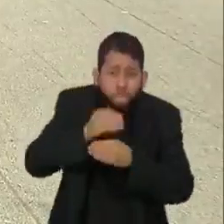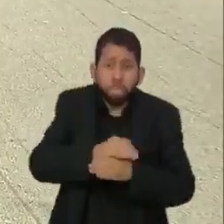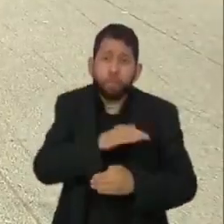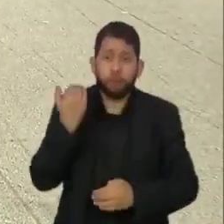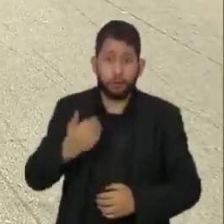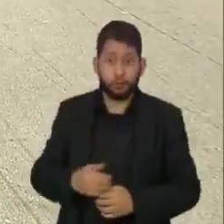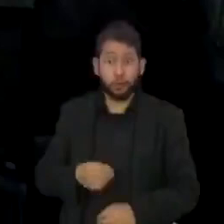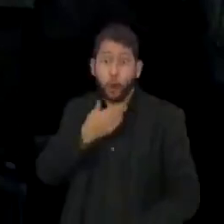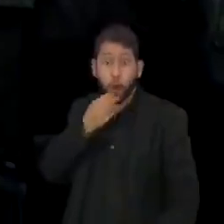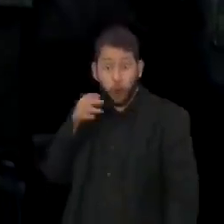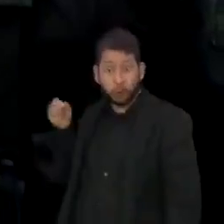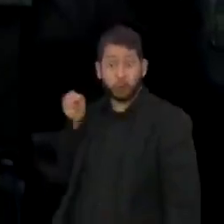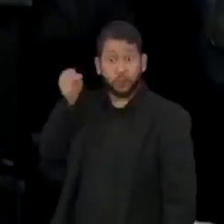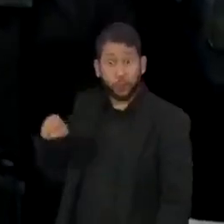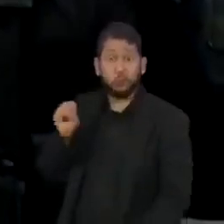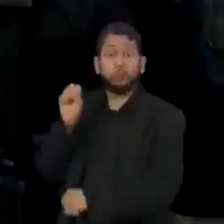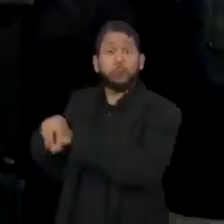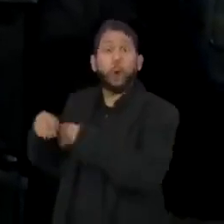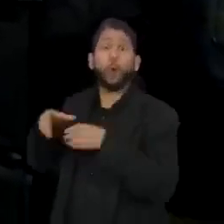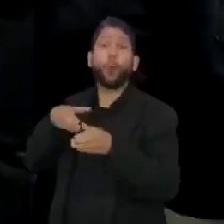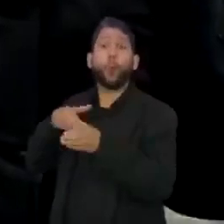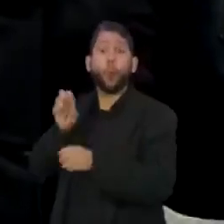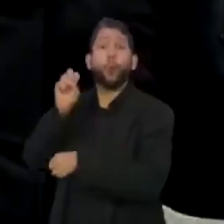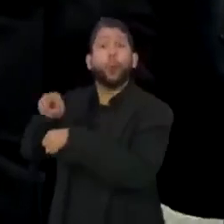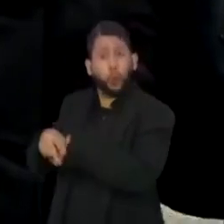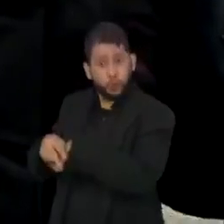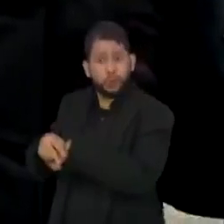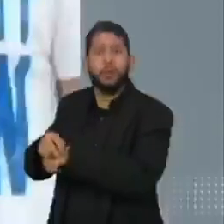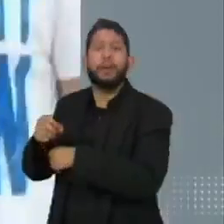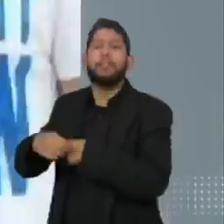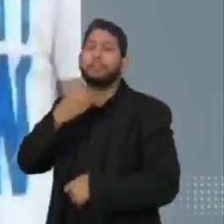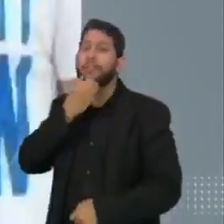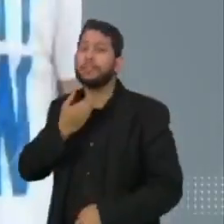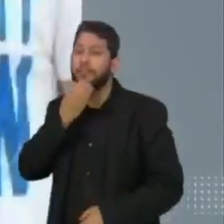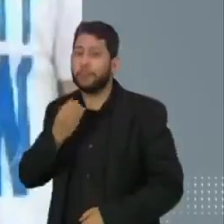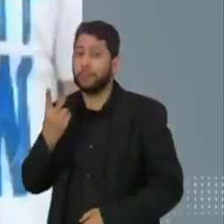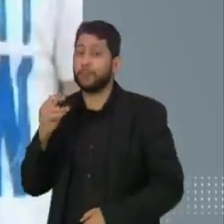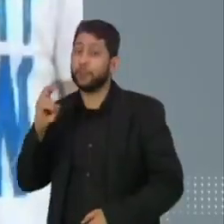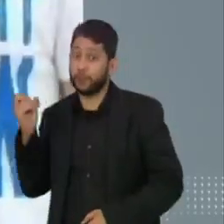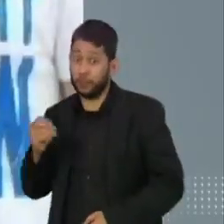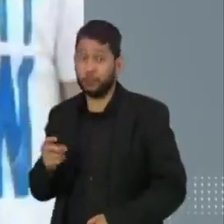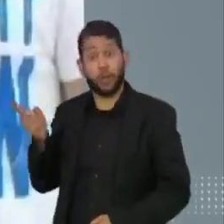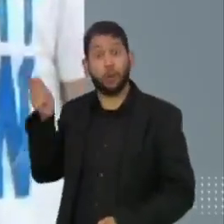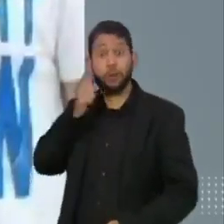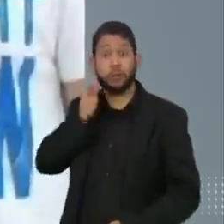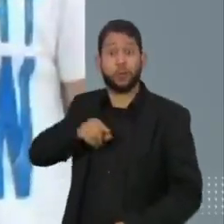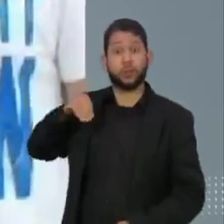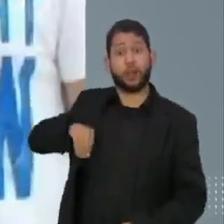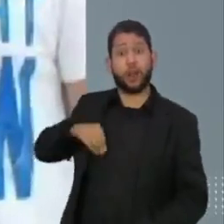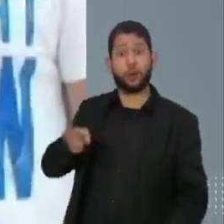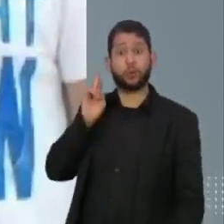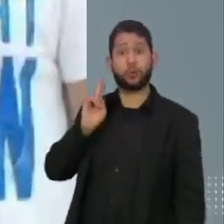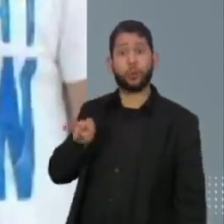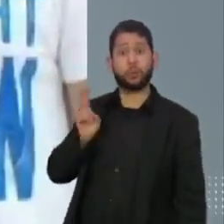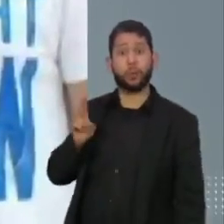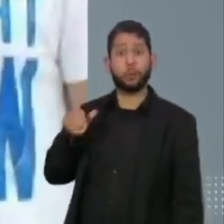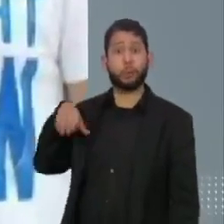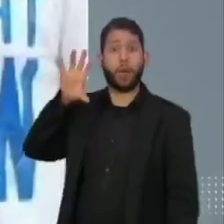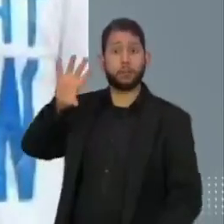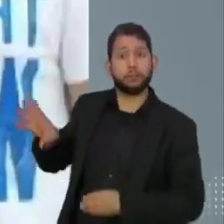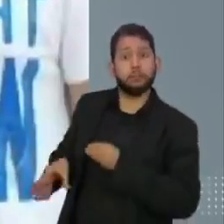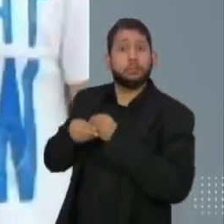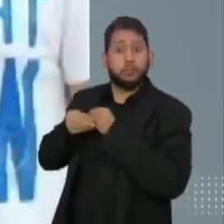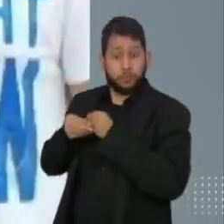comissionado na Polícia Rodoviária Federal de janeiro a dezembro de 2020, o que lhe rendeu uma gratificação de R$ 2 mil mensais,